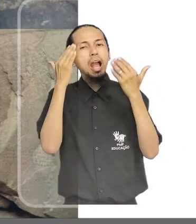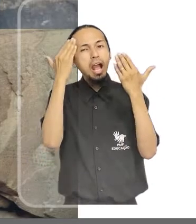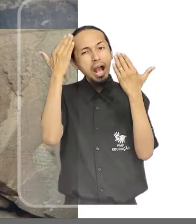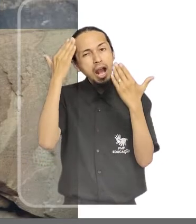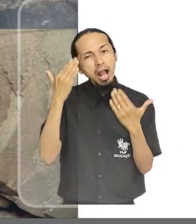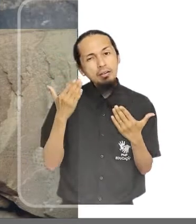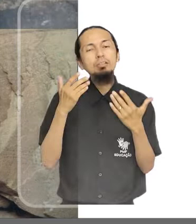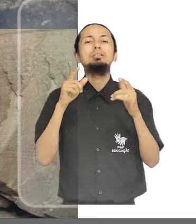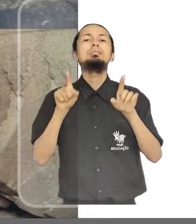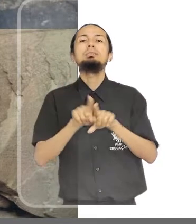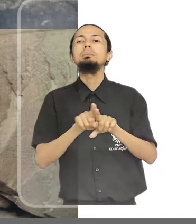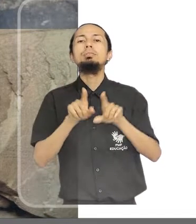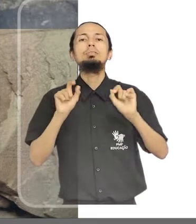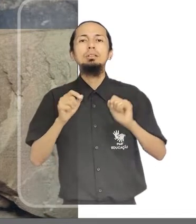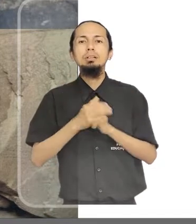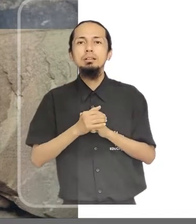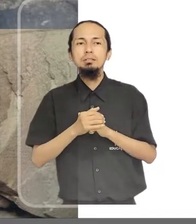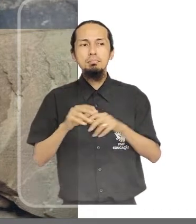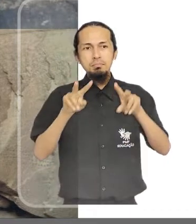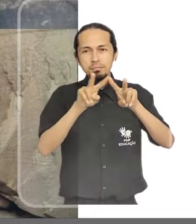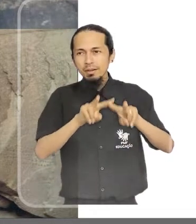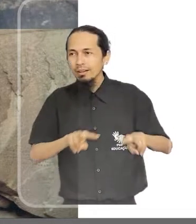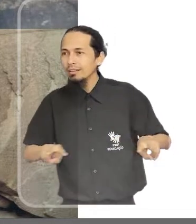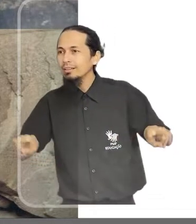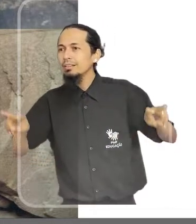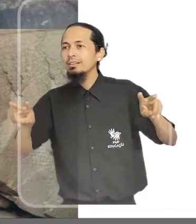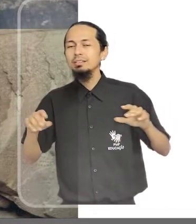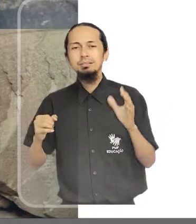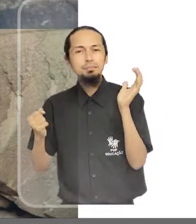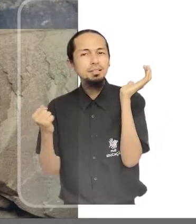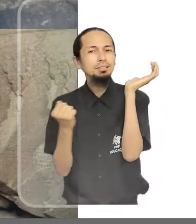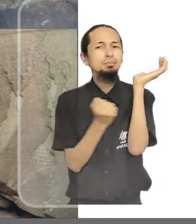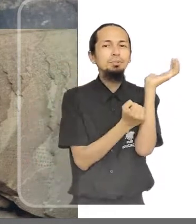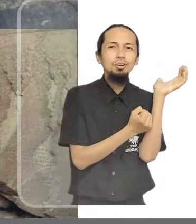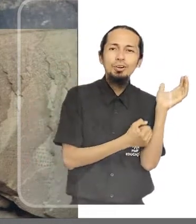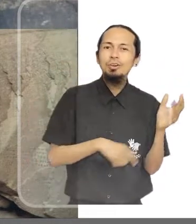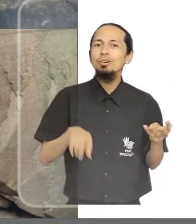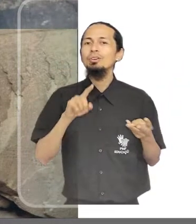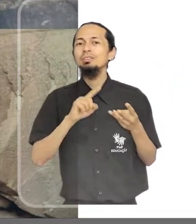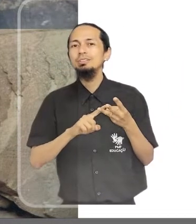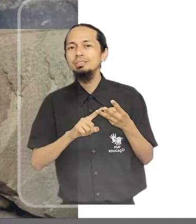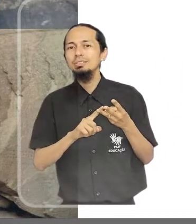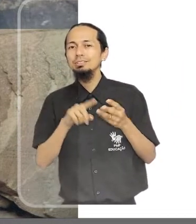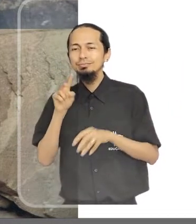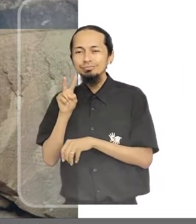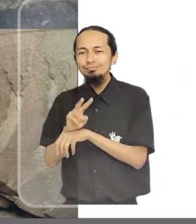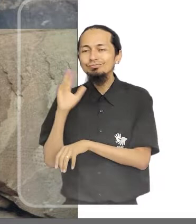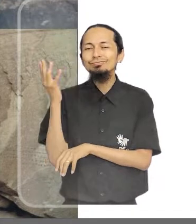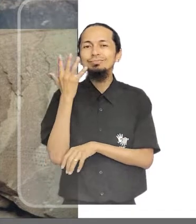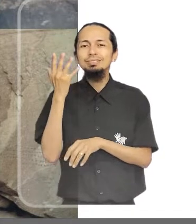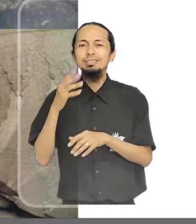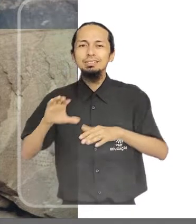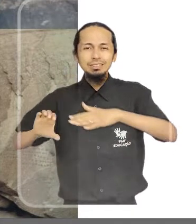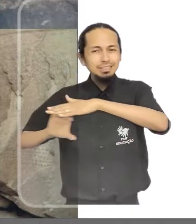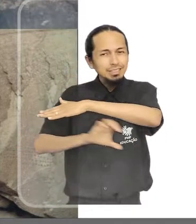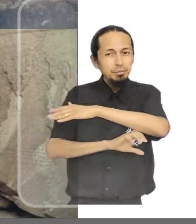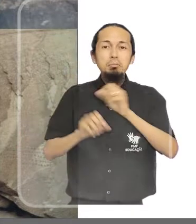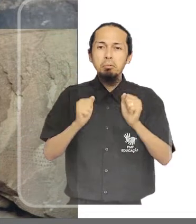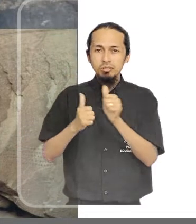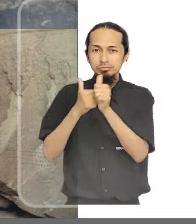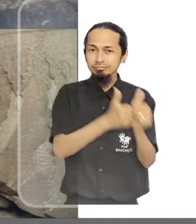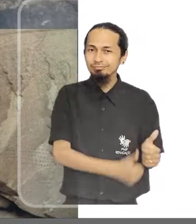Foram analisados também paisagem e patrimônio, proteção ambiental e saneamento que você pode